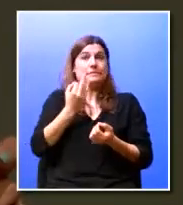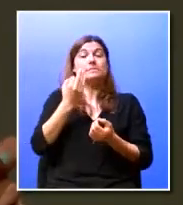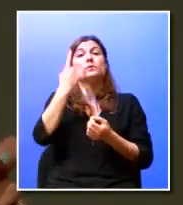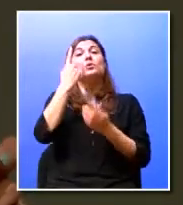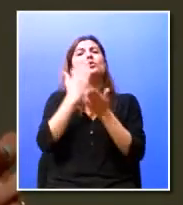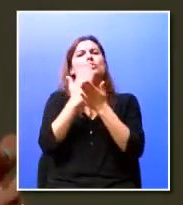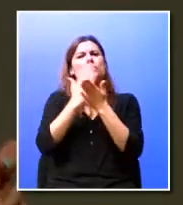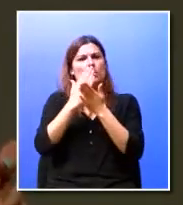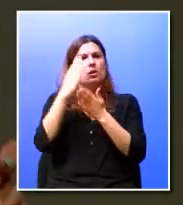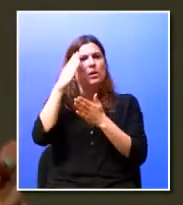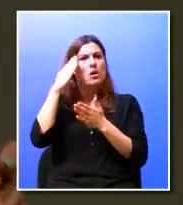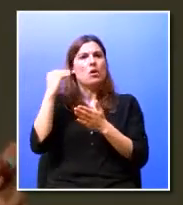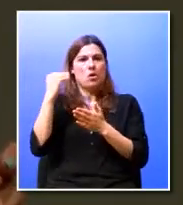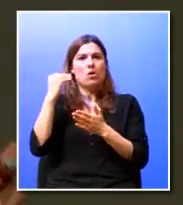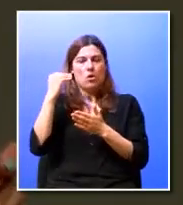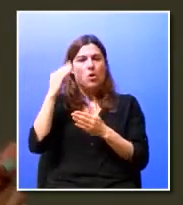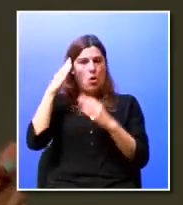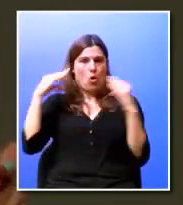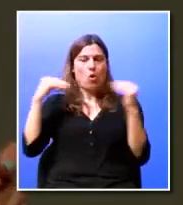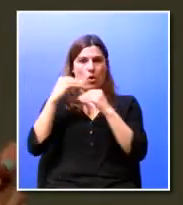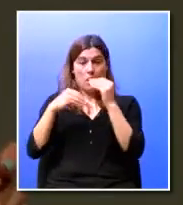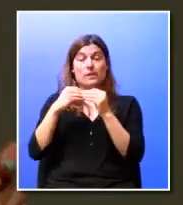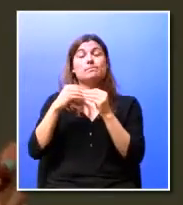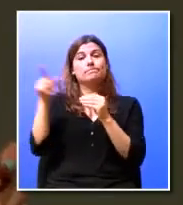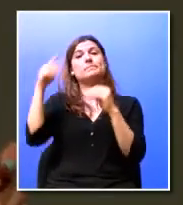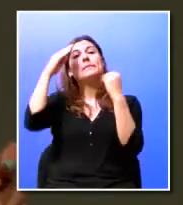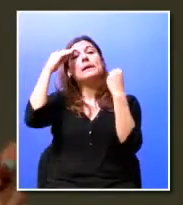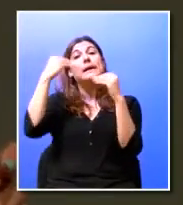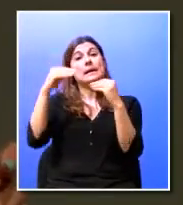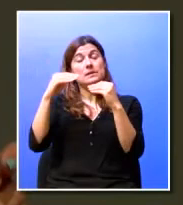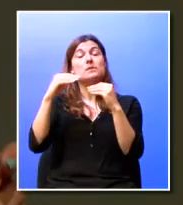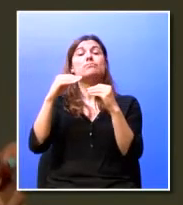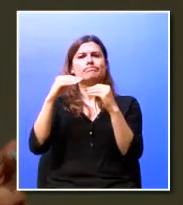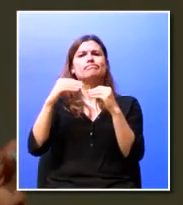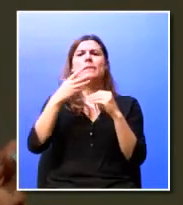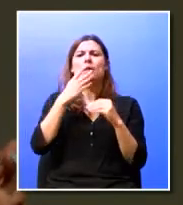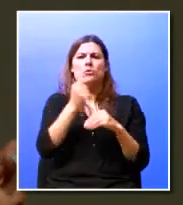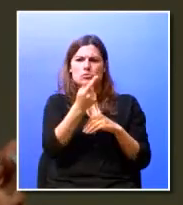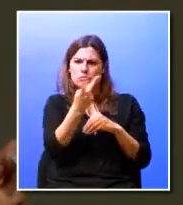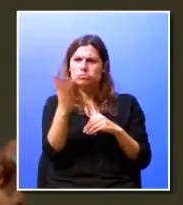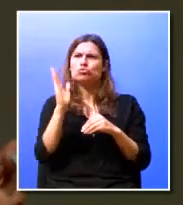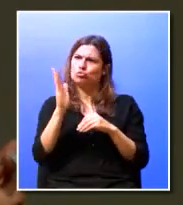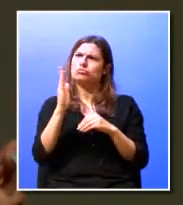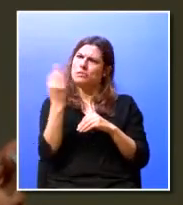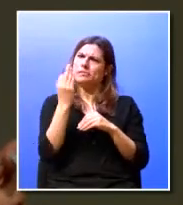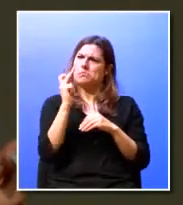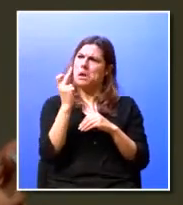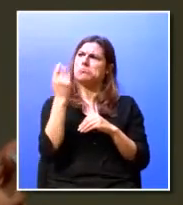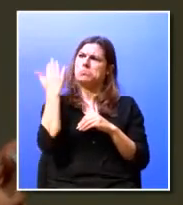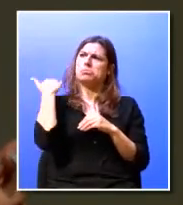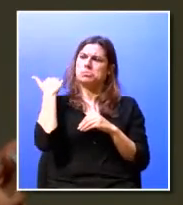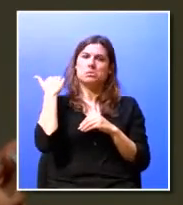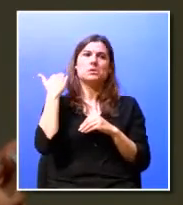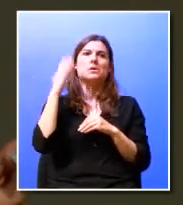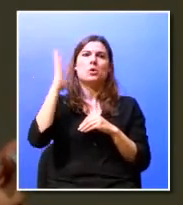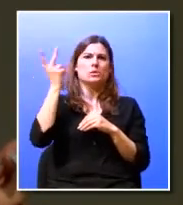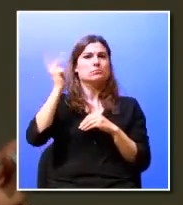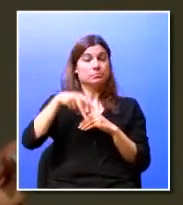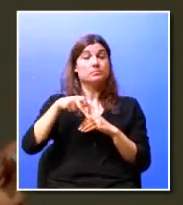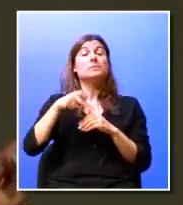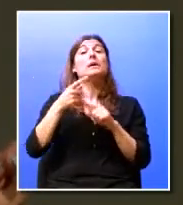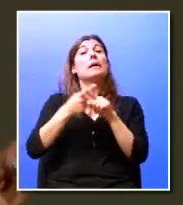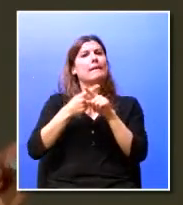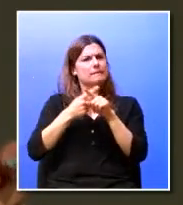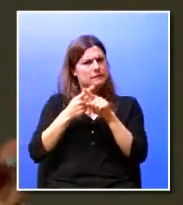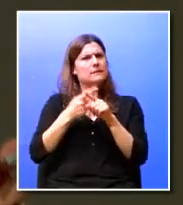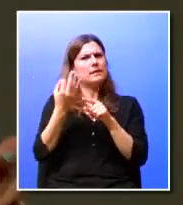escola holandesa, em ensino dual, e os nossos, foi possível, foi há alguns anos atrás que ocorreu, foi muito interessante,